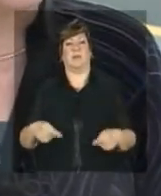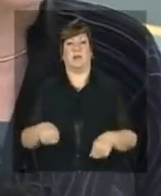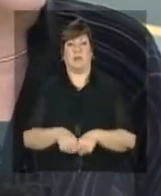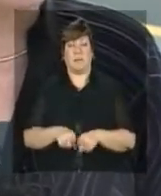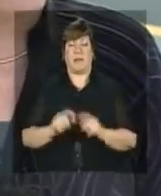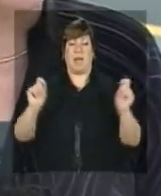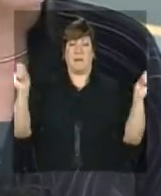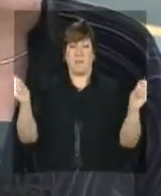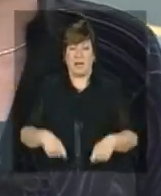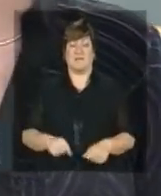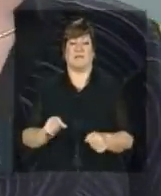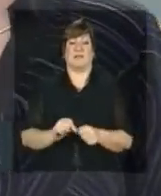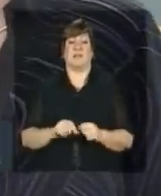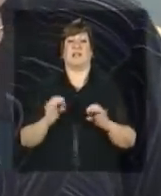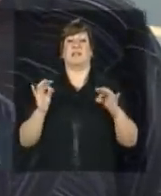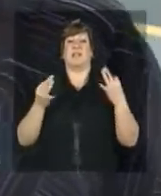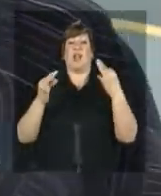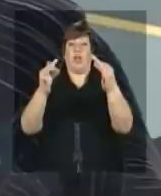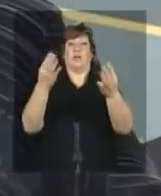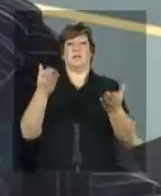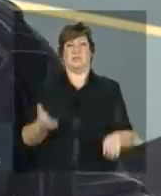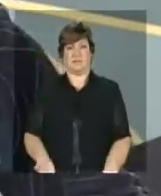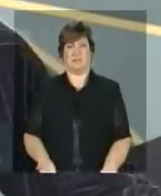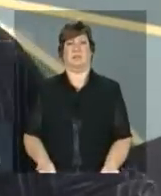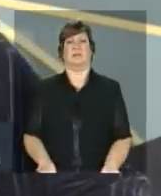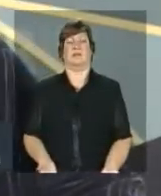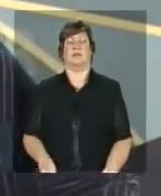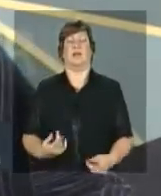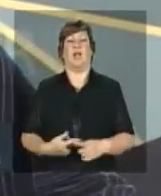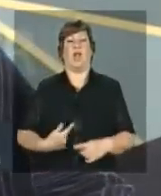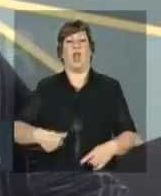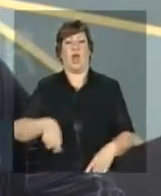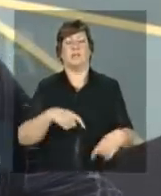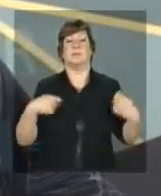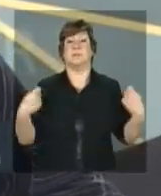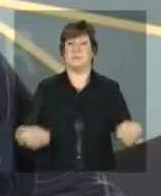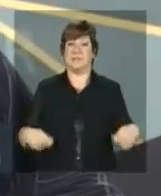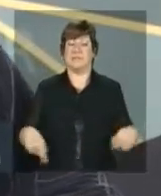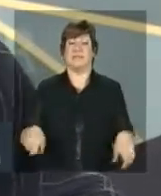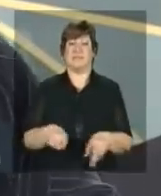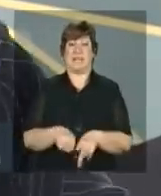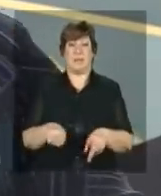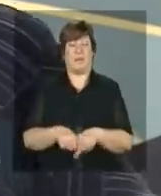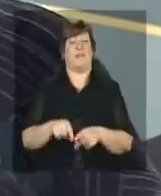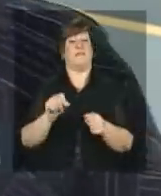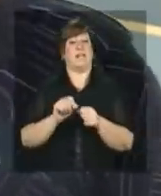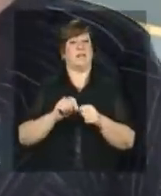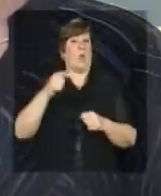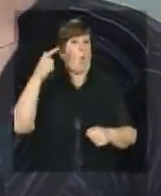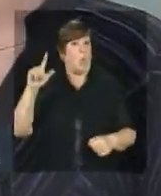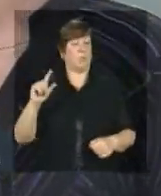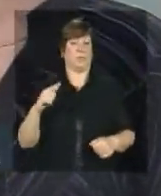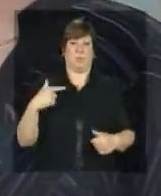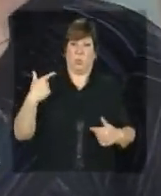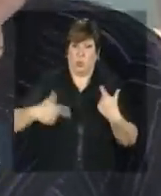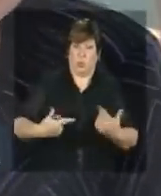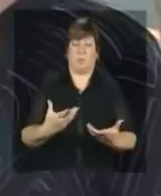país de fazer essa transformação, nós tínhamos de dar conta de outro desafio que era